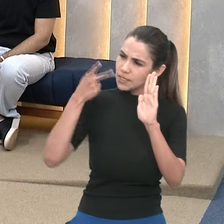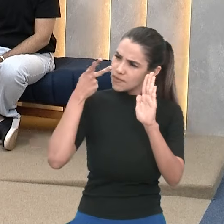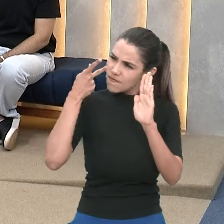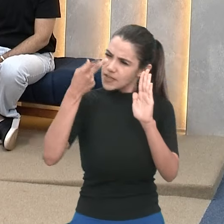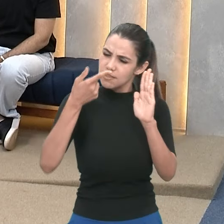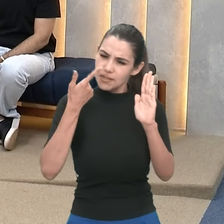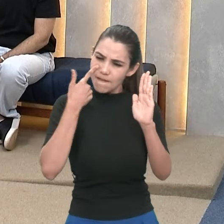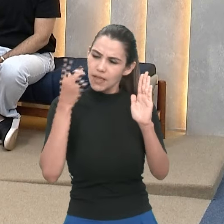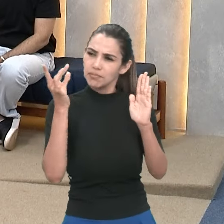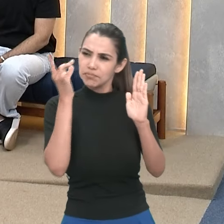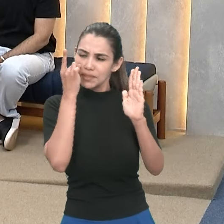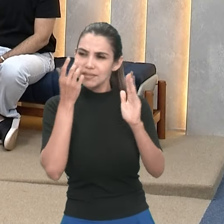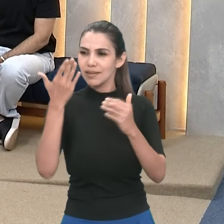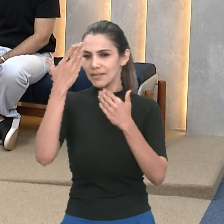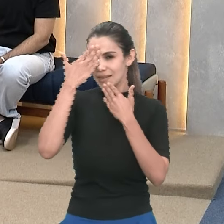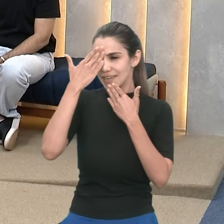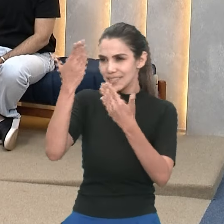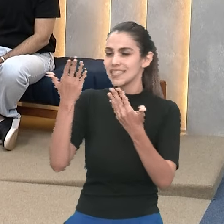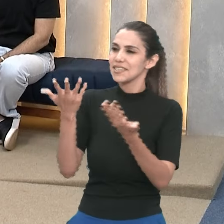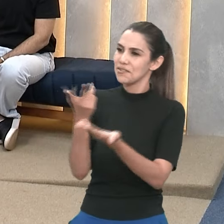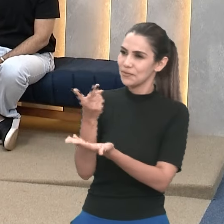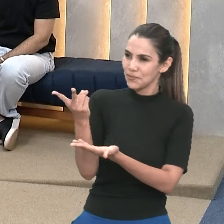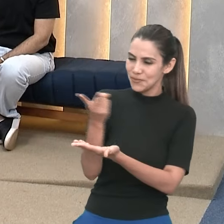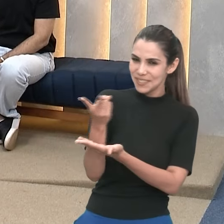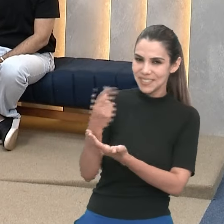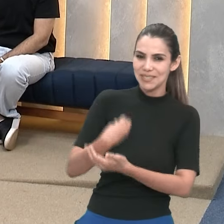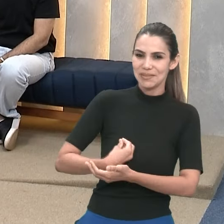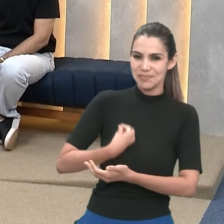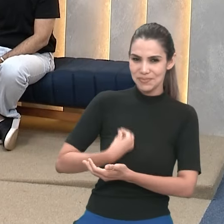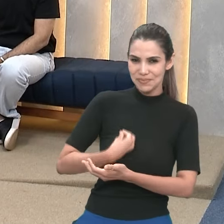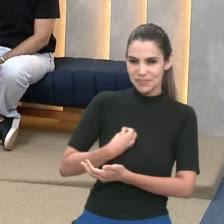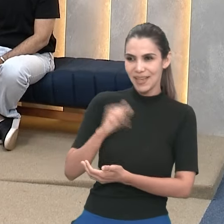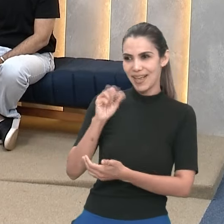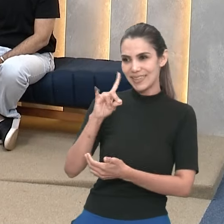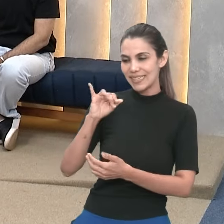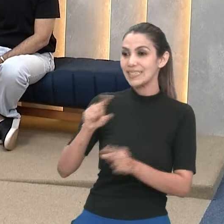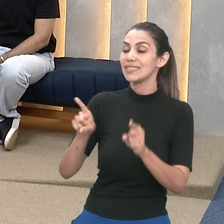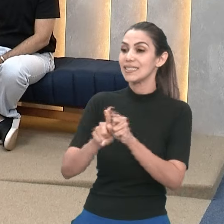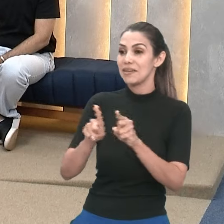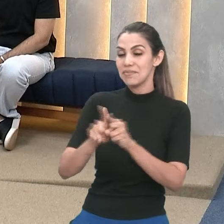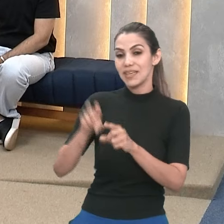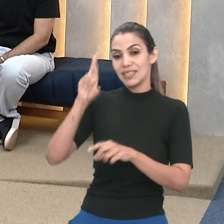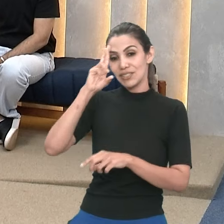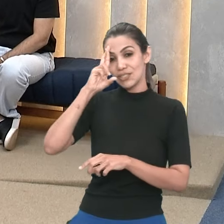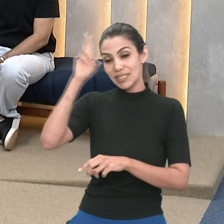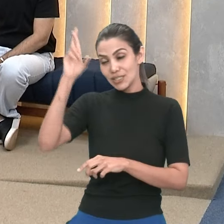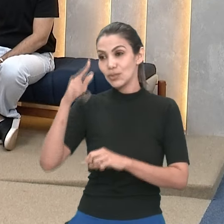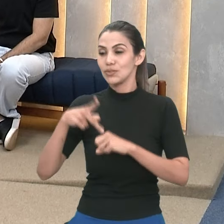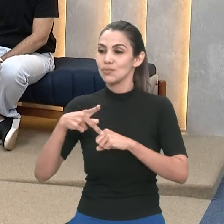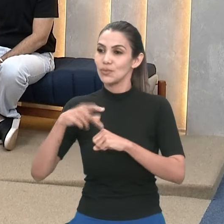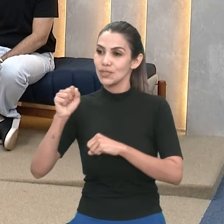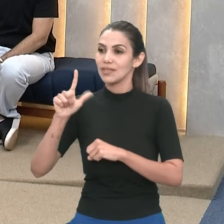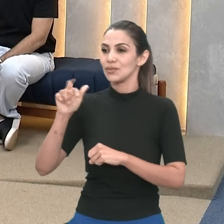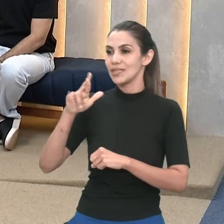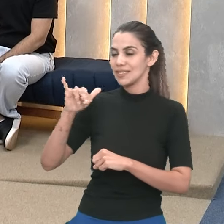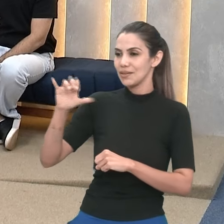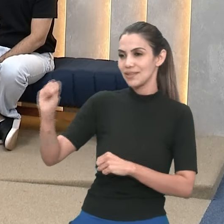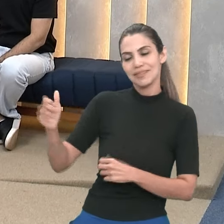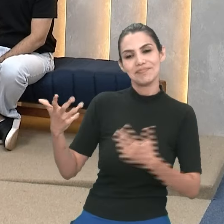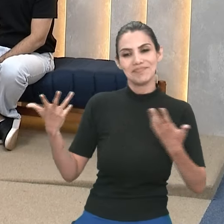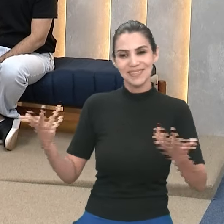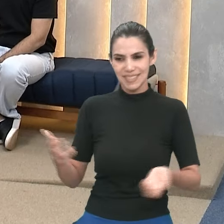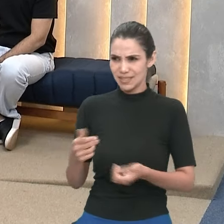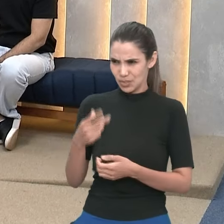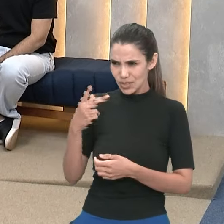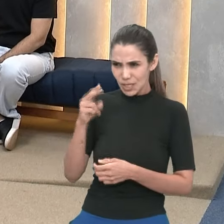-reitora adjunta de extensão e cultura, Adriana Regia. Também agradecer a diretora de pós-graduação da UFG, Larissa Matuda. É assim mesmo a